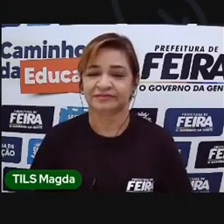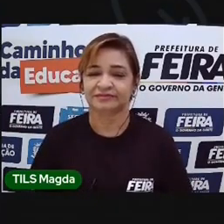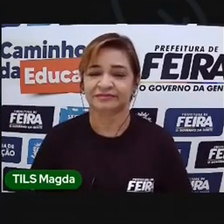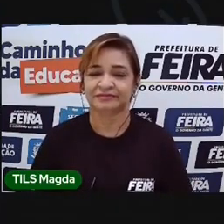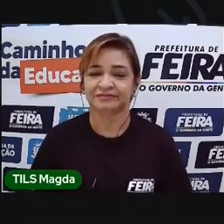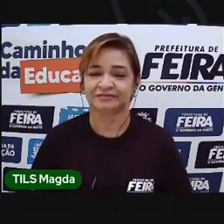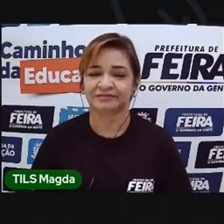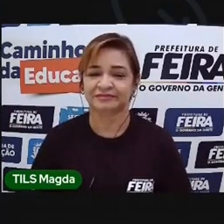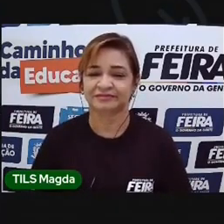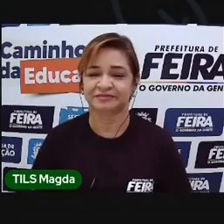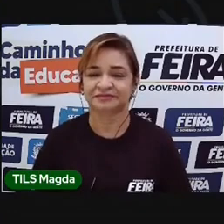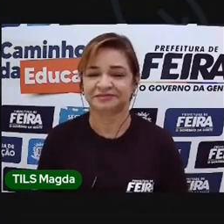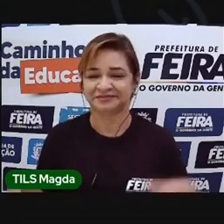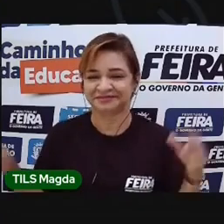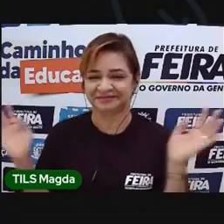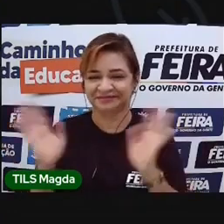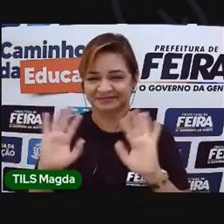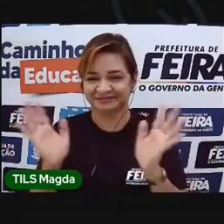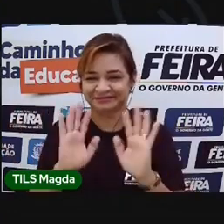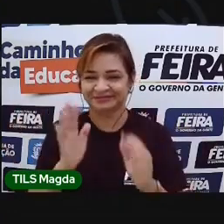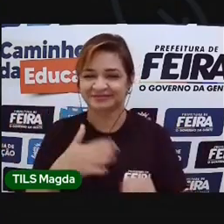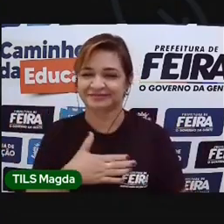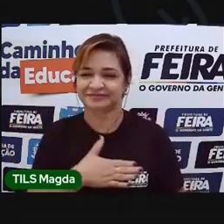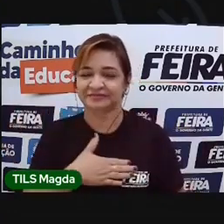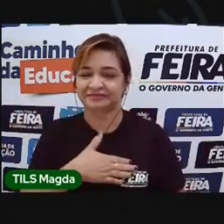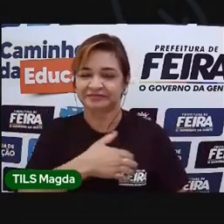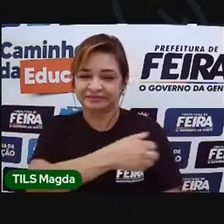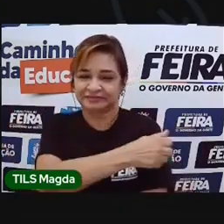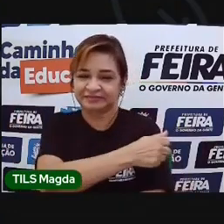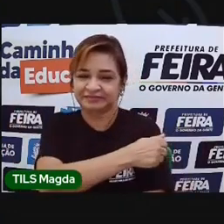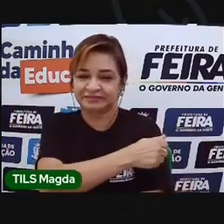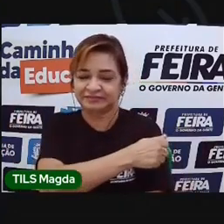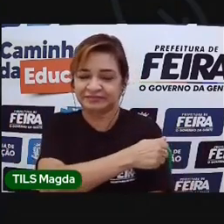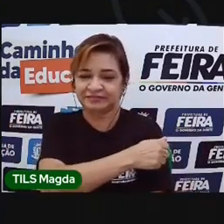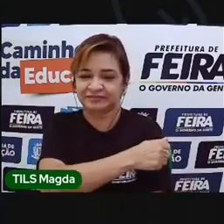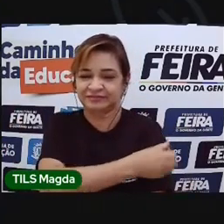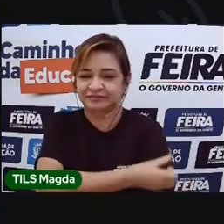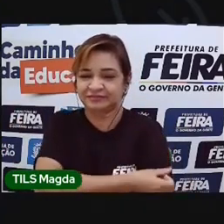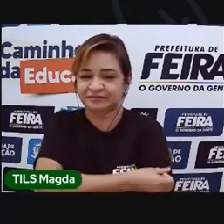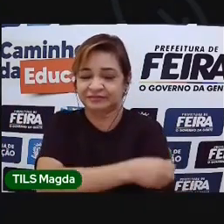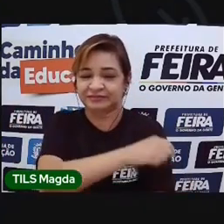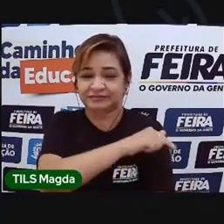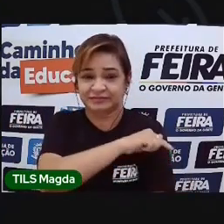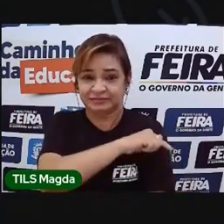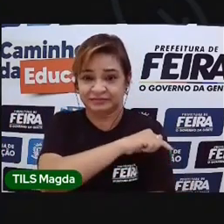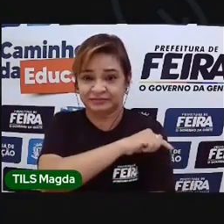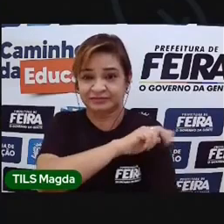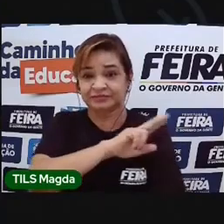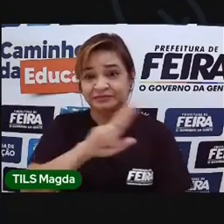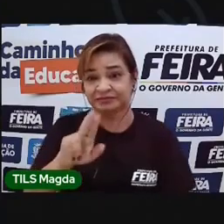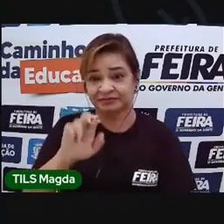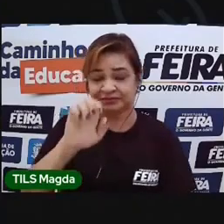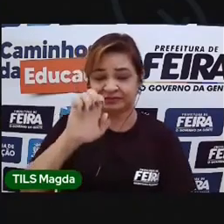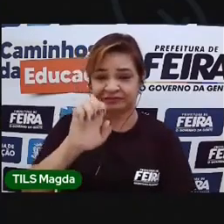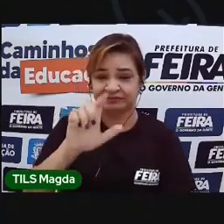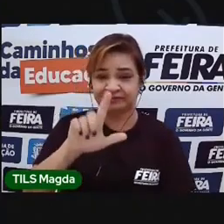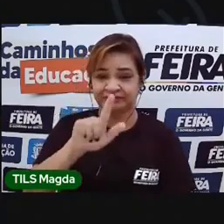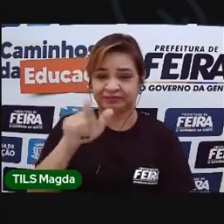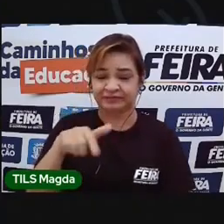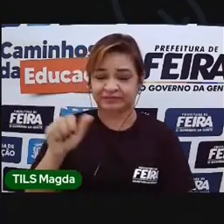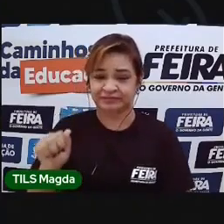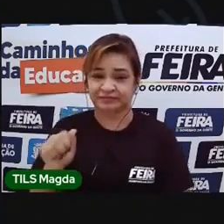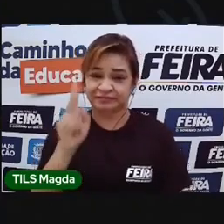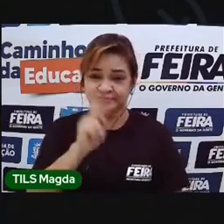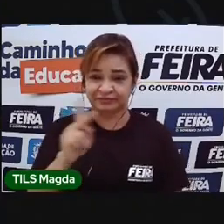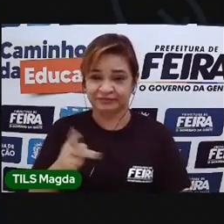Olá, queridos estudantes. Do sexto e sétimo ano. Eu sou a Elza. Sou sua professora de